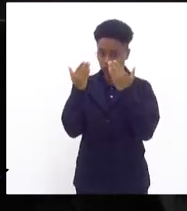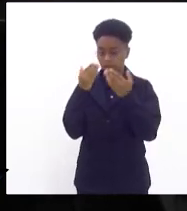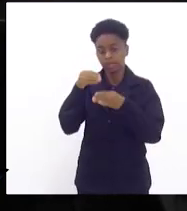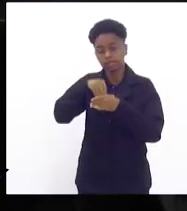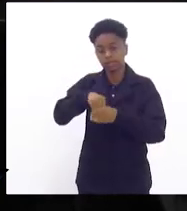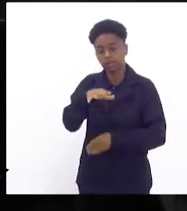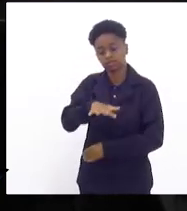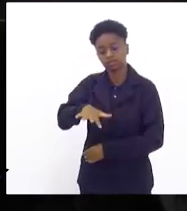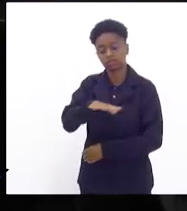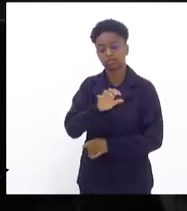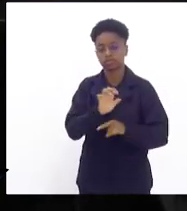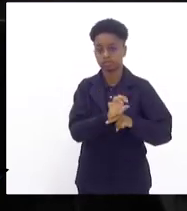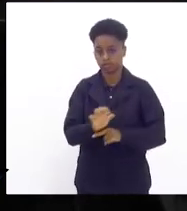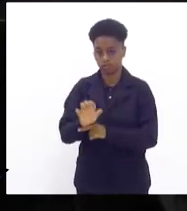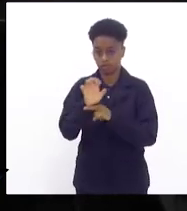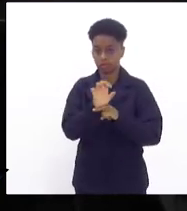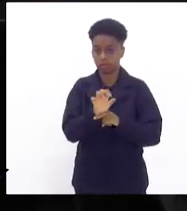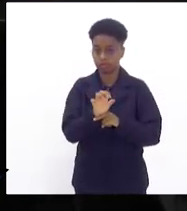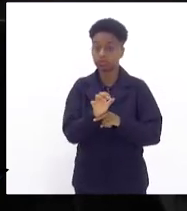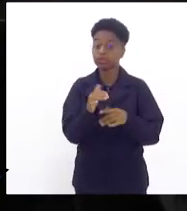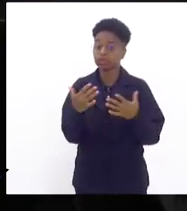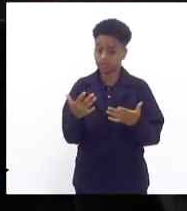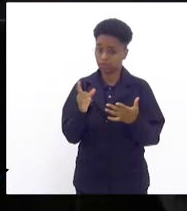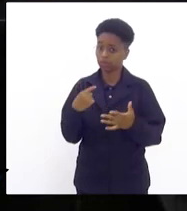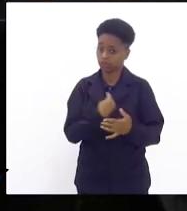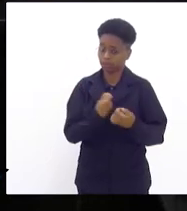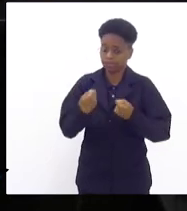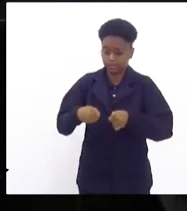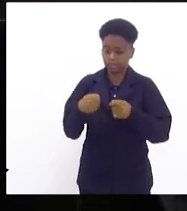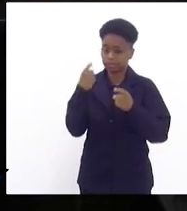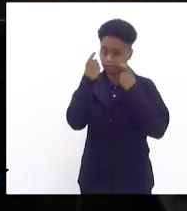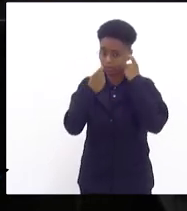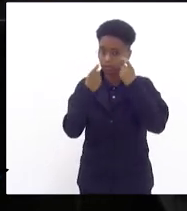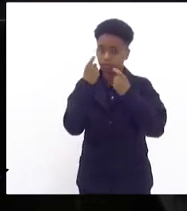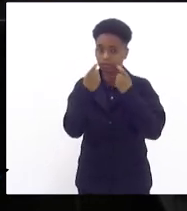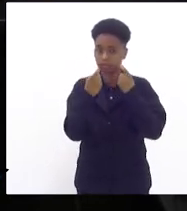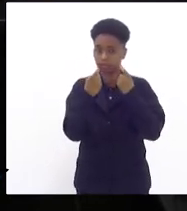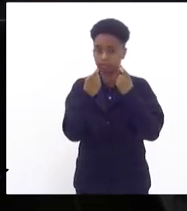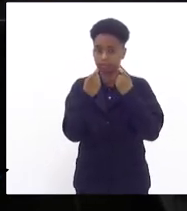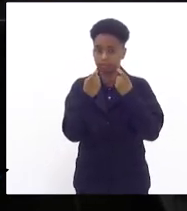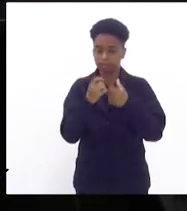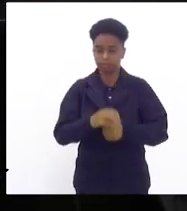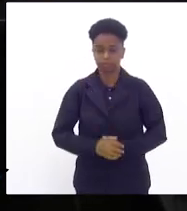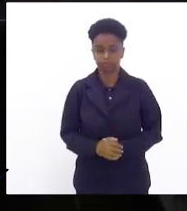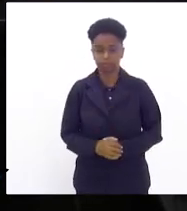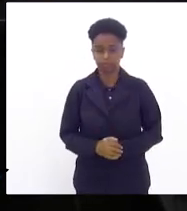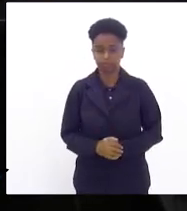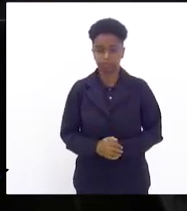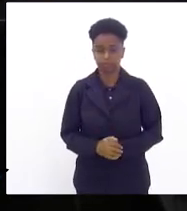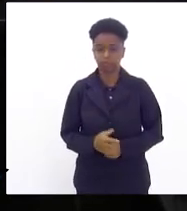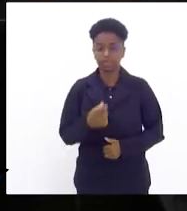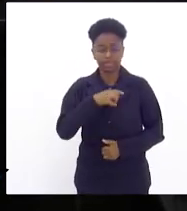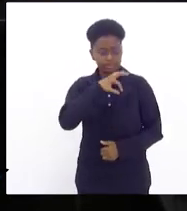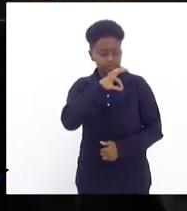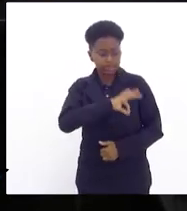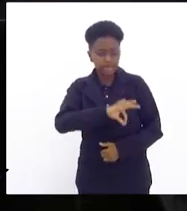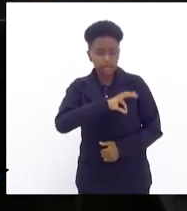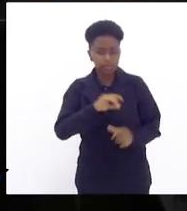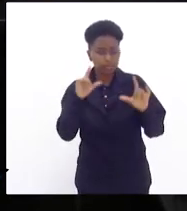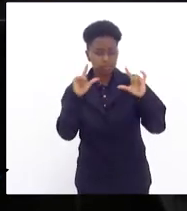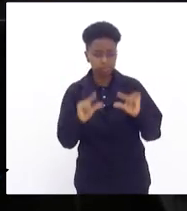estaduais. Isso é muito preocupante. Como se não bastasse os baixos salários,